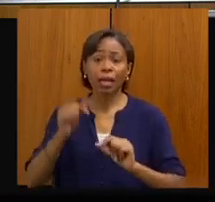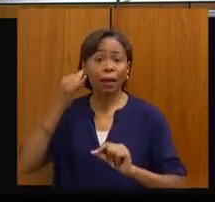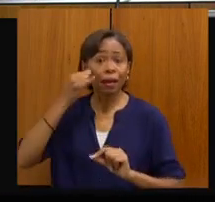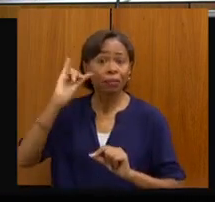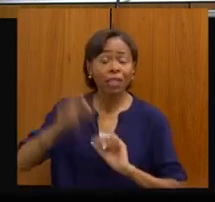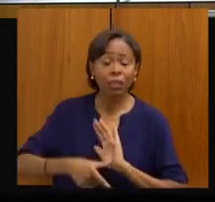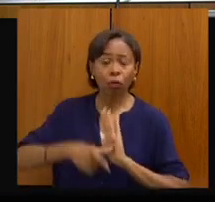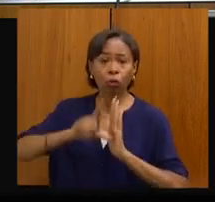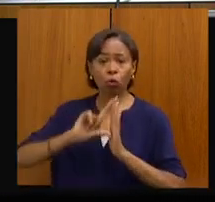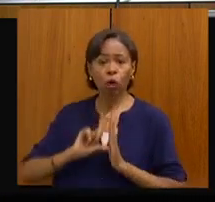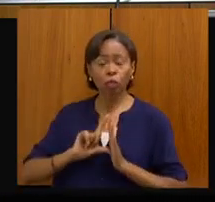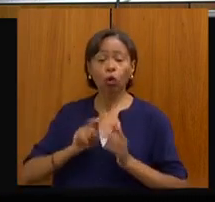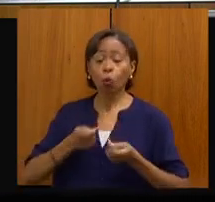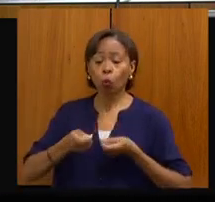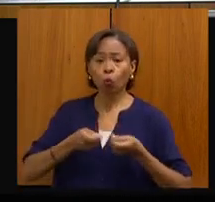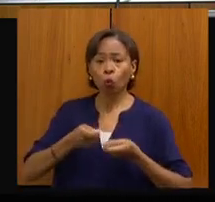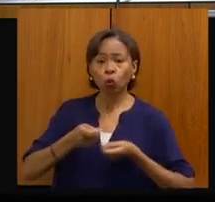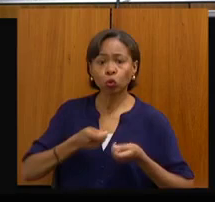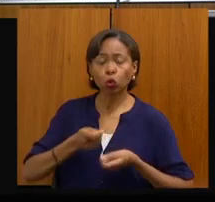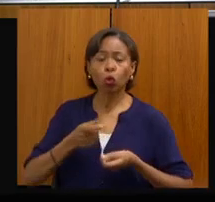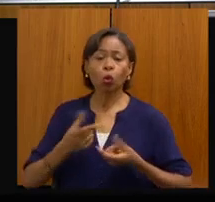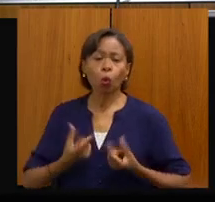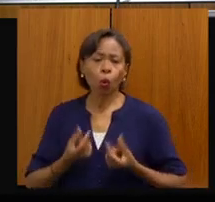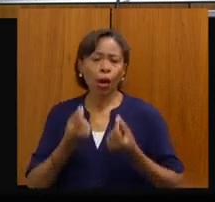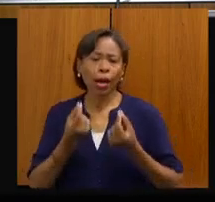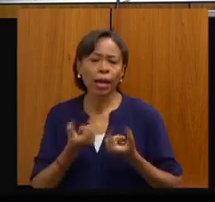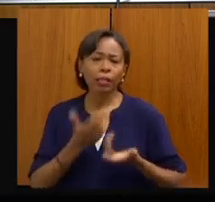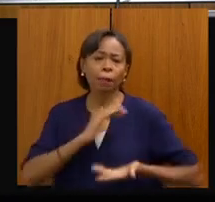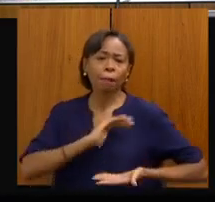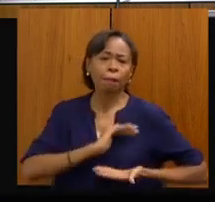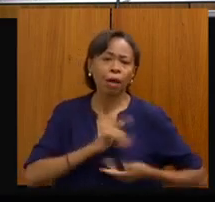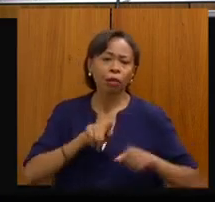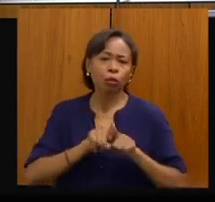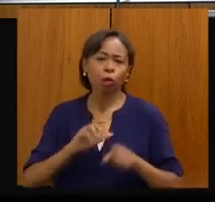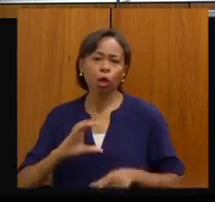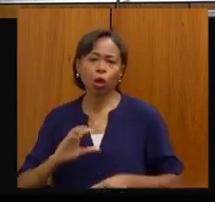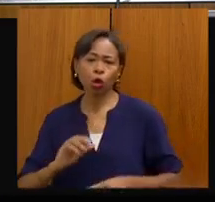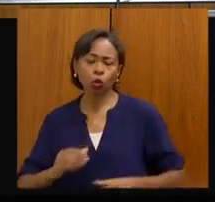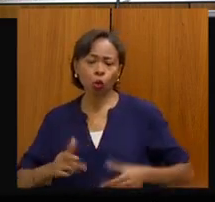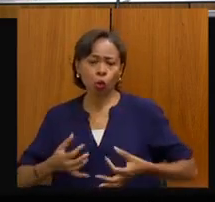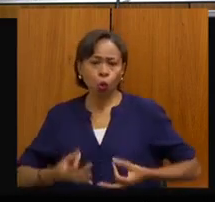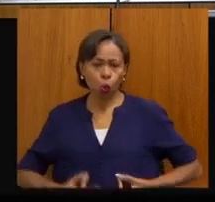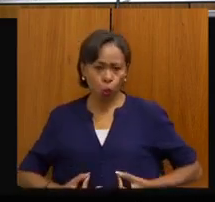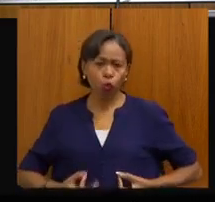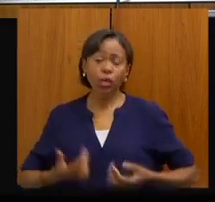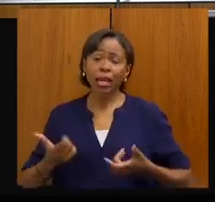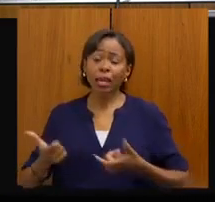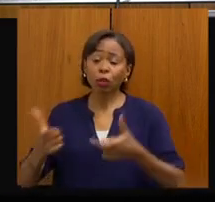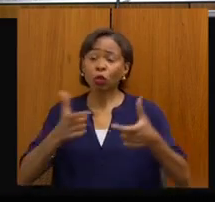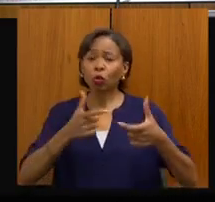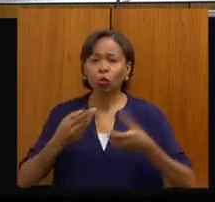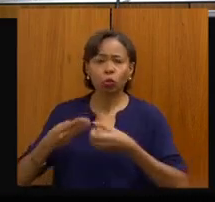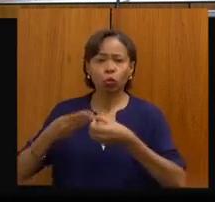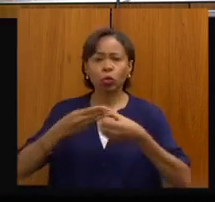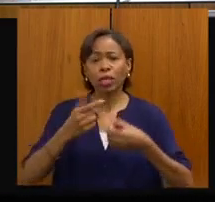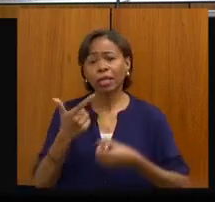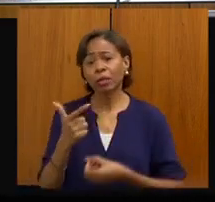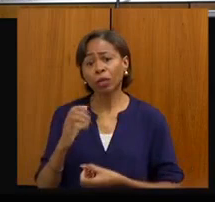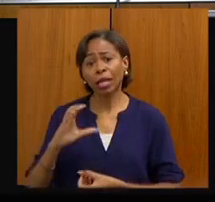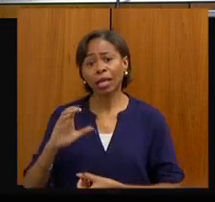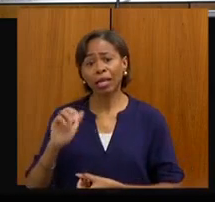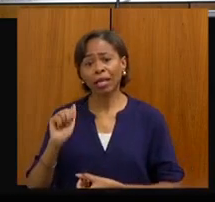do câncer de mama e do colo do útero, em municípios que não têm cobertura pelos CEAIs. Então, temos aí esses CEAIs